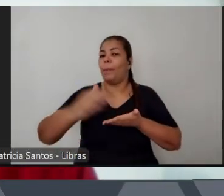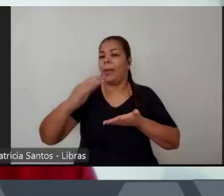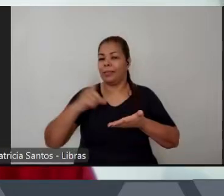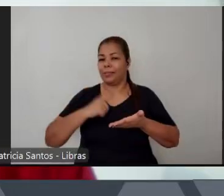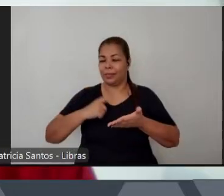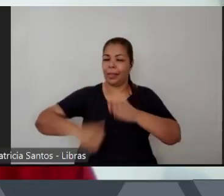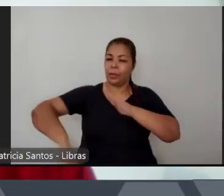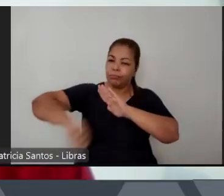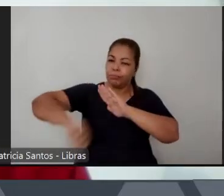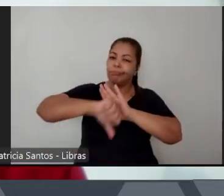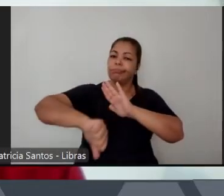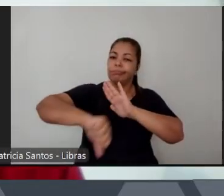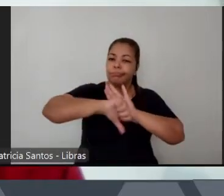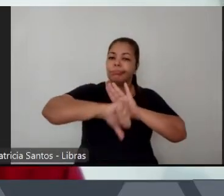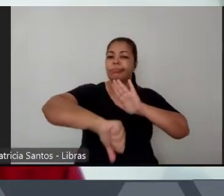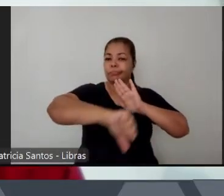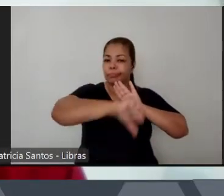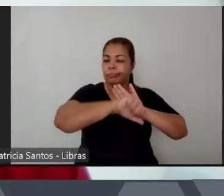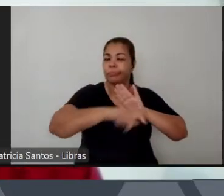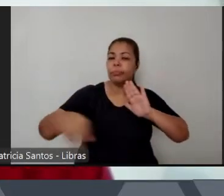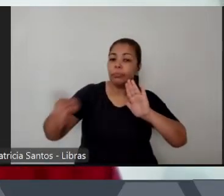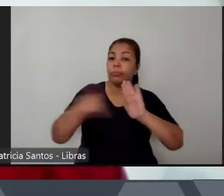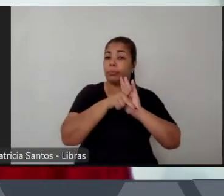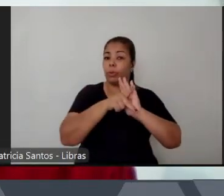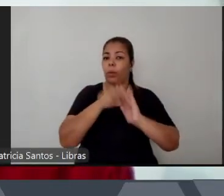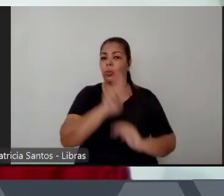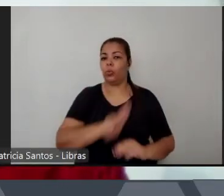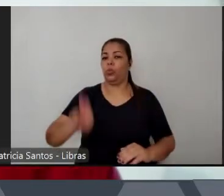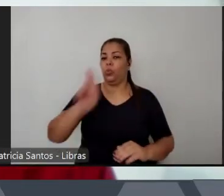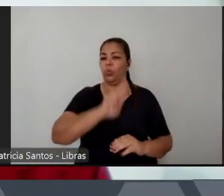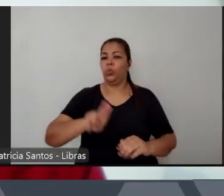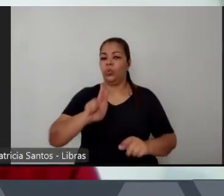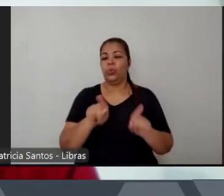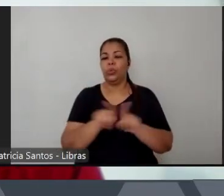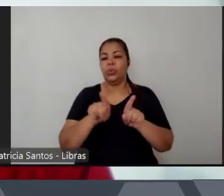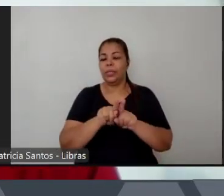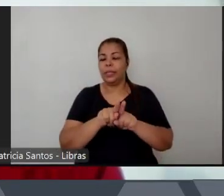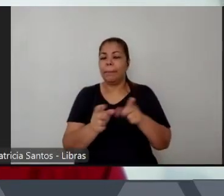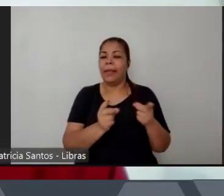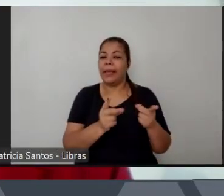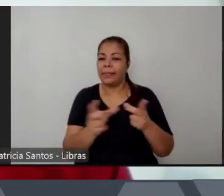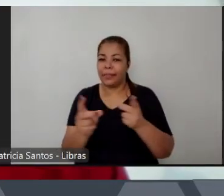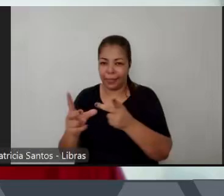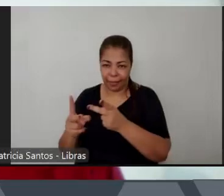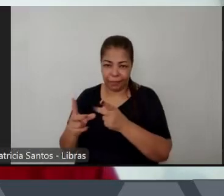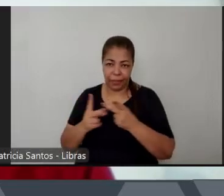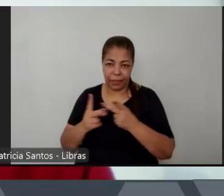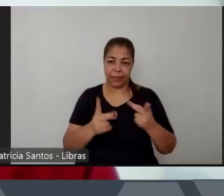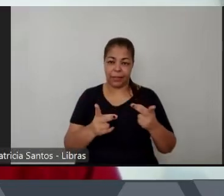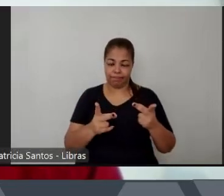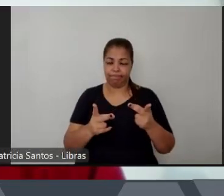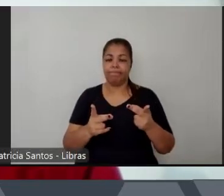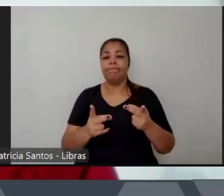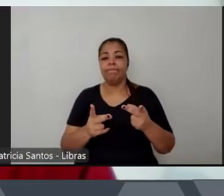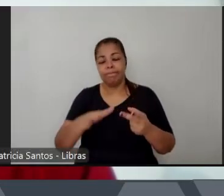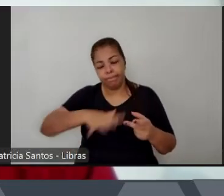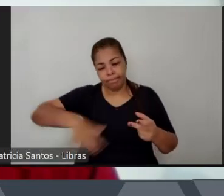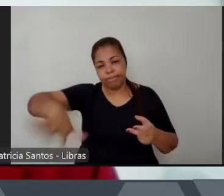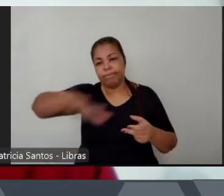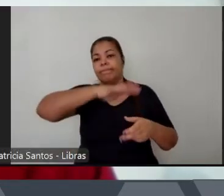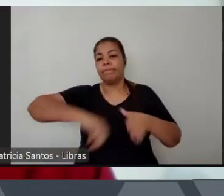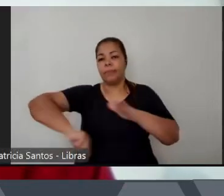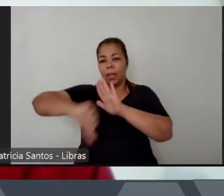que vai lucrar e vai financiar o crime sendo uma outra forma de